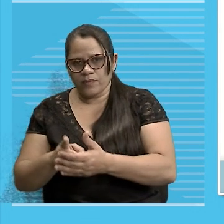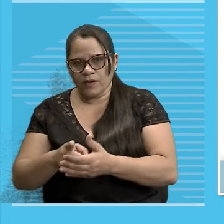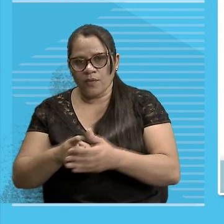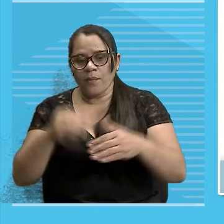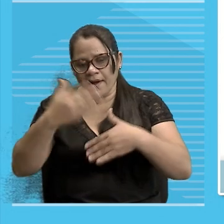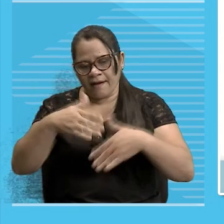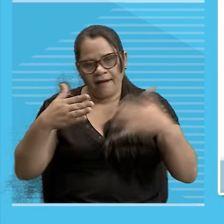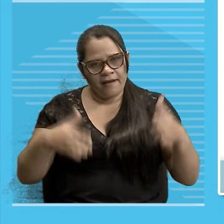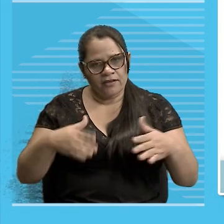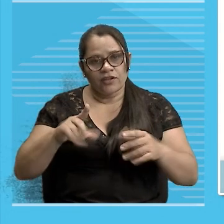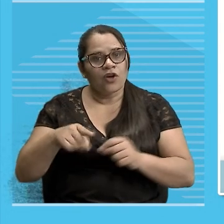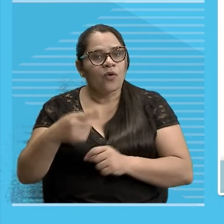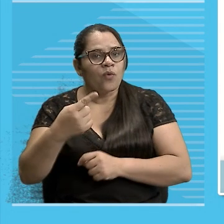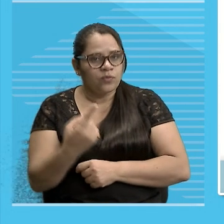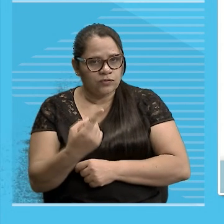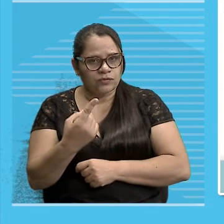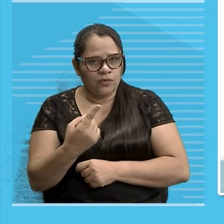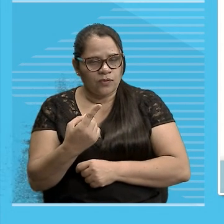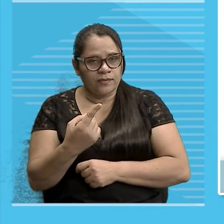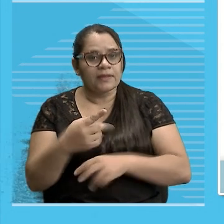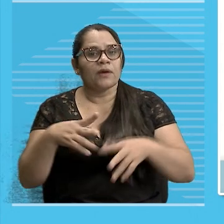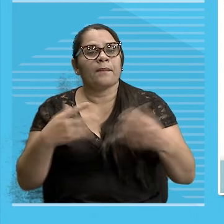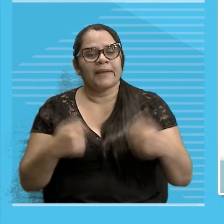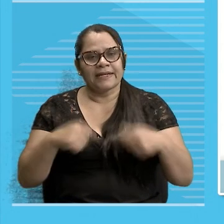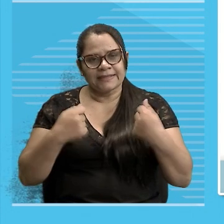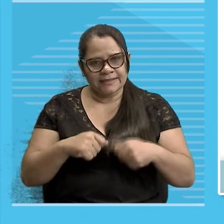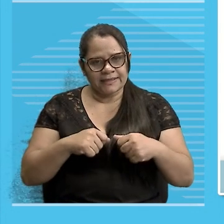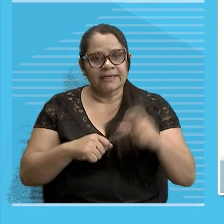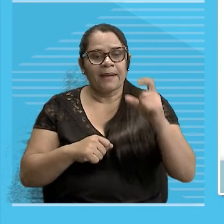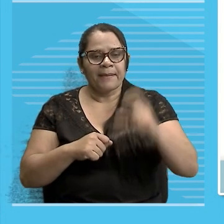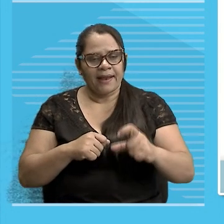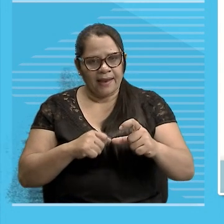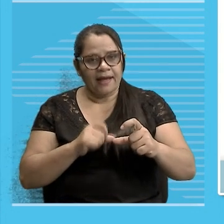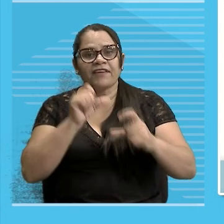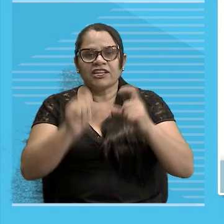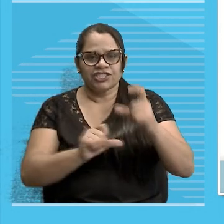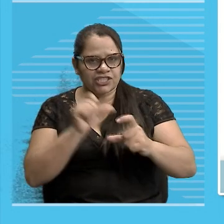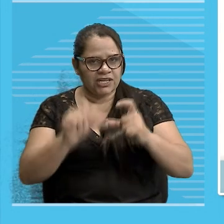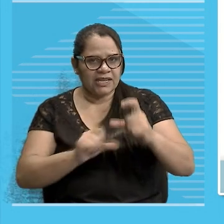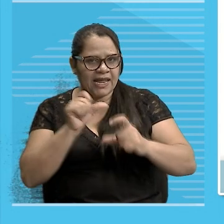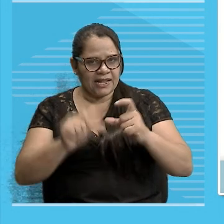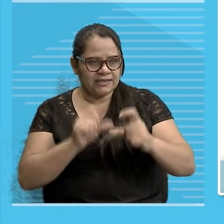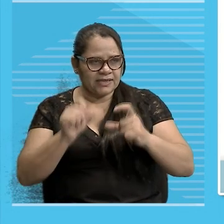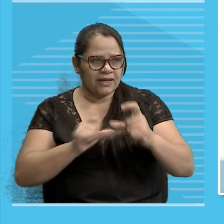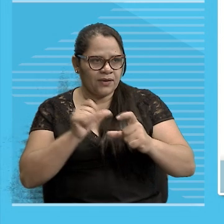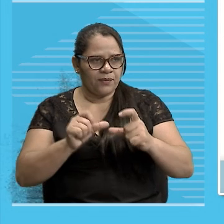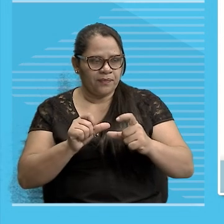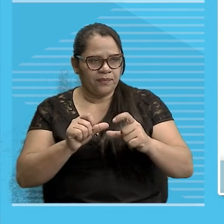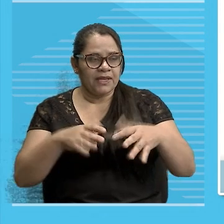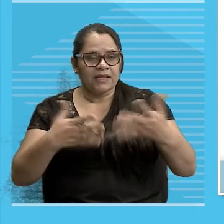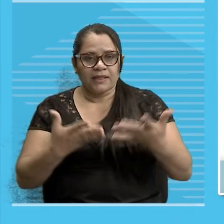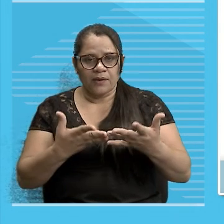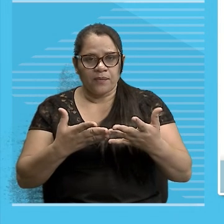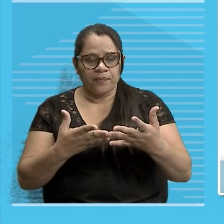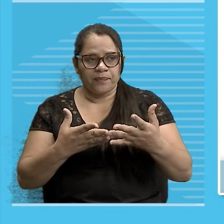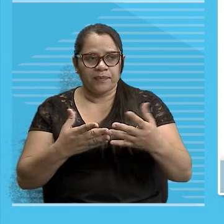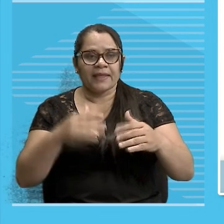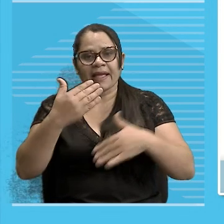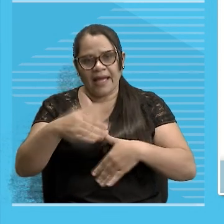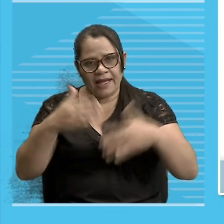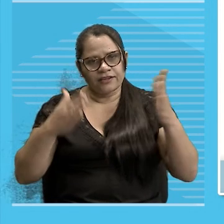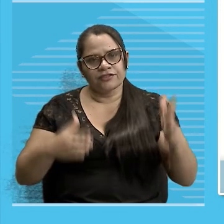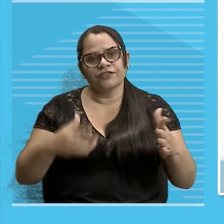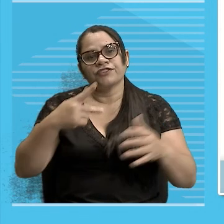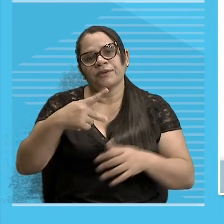que ser caixa de fósforos Entendeu? Caixa de prego Não, caixas de pregos Então O